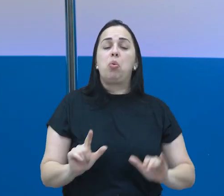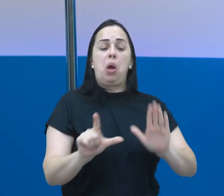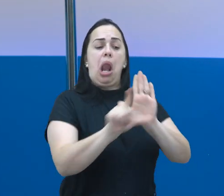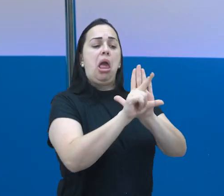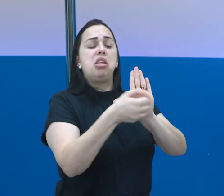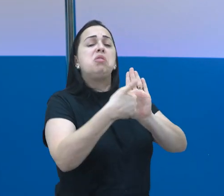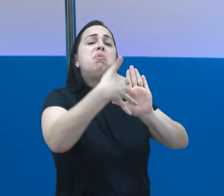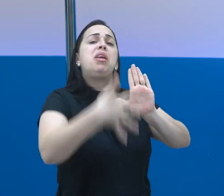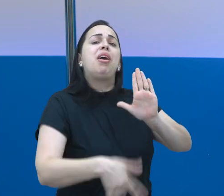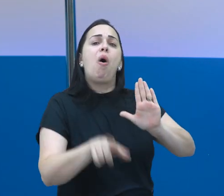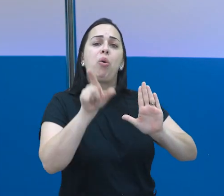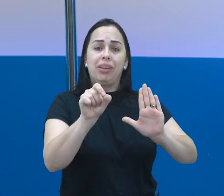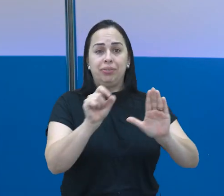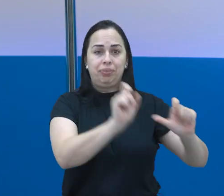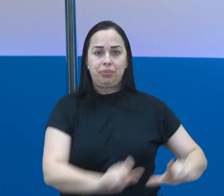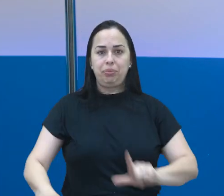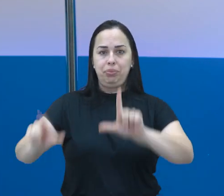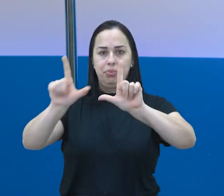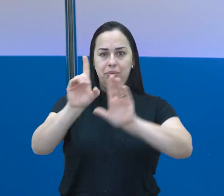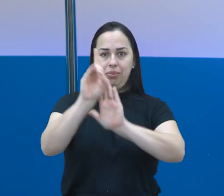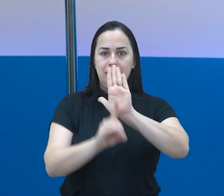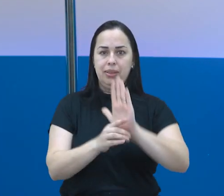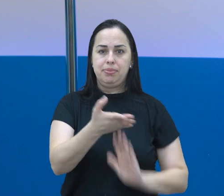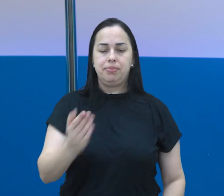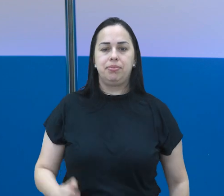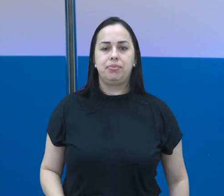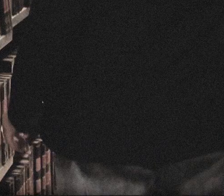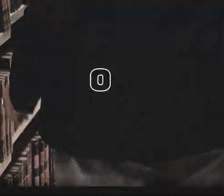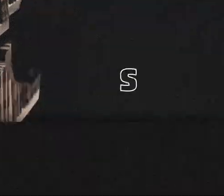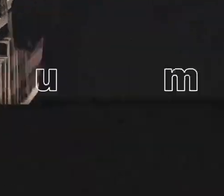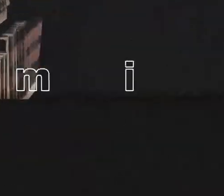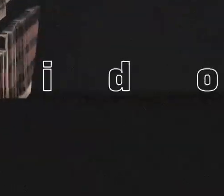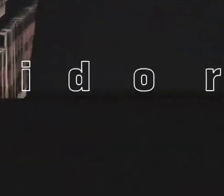diz a lei. É o quadro Seu Direito.